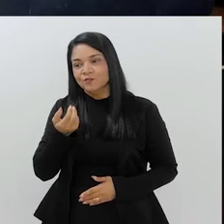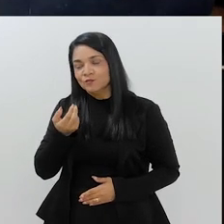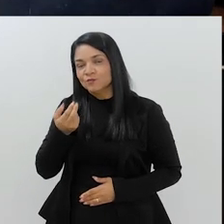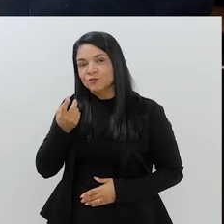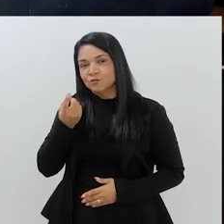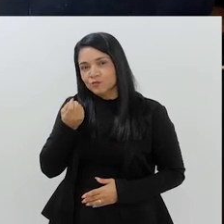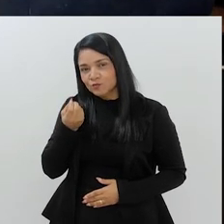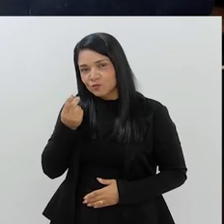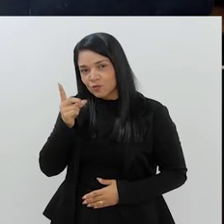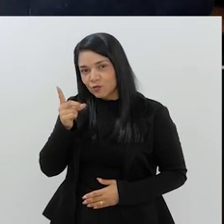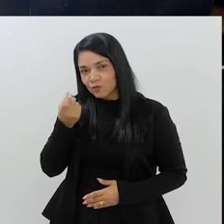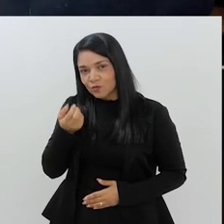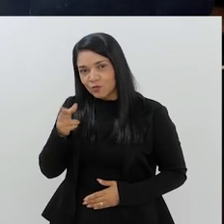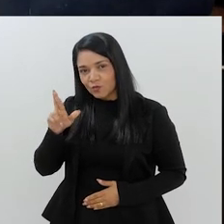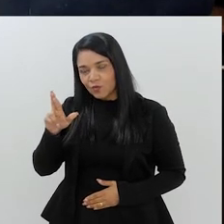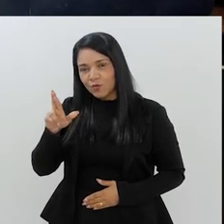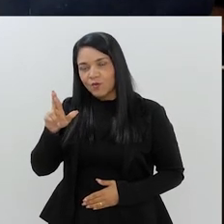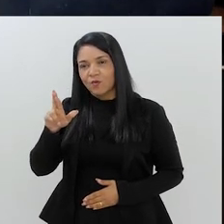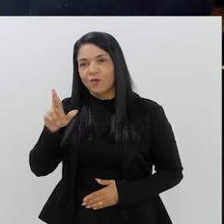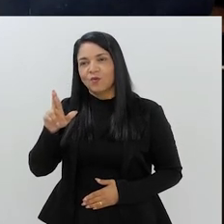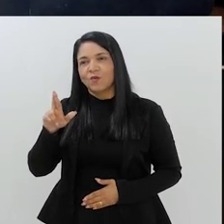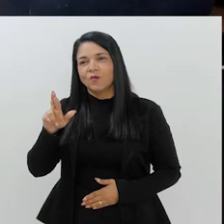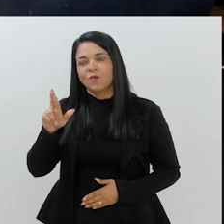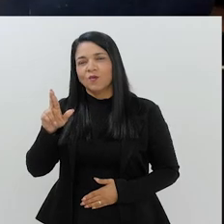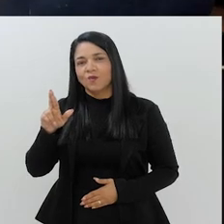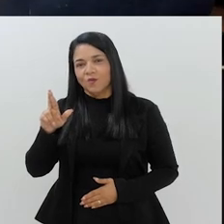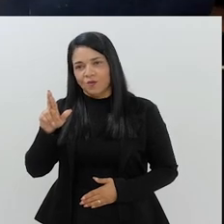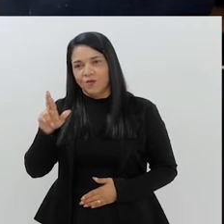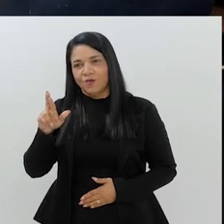advogado, o doutor... Jihad? É.